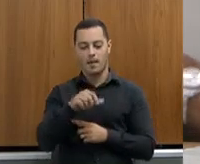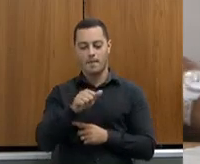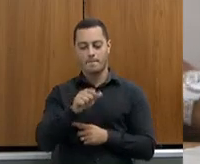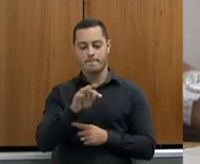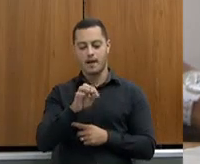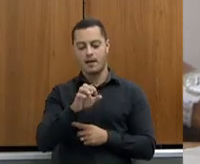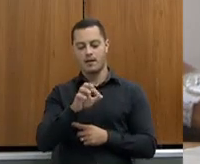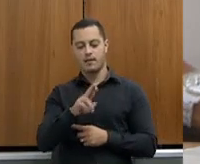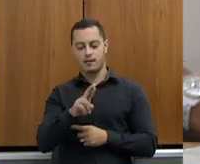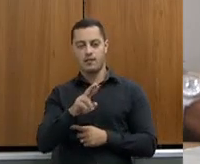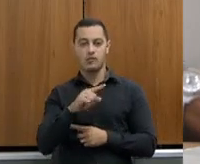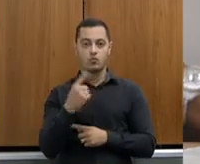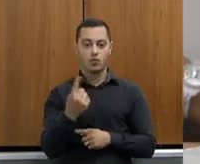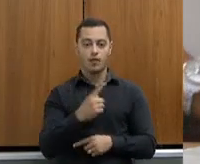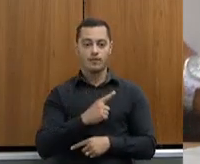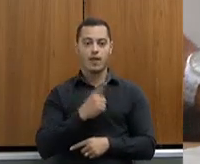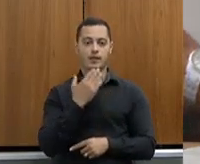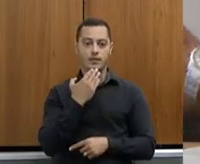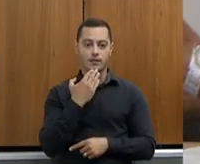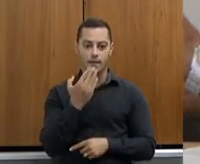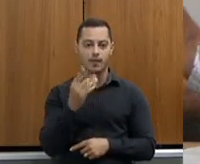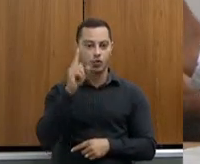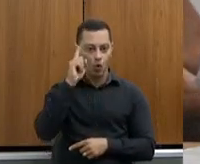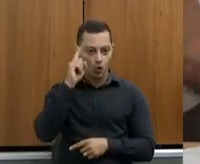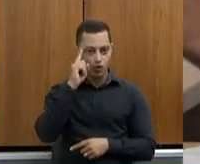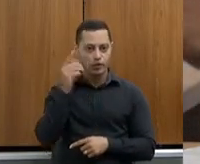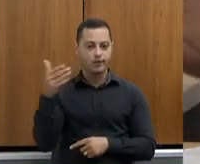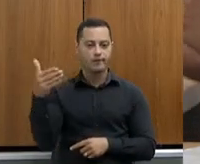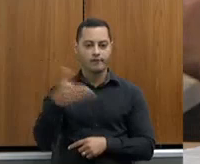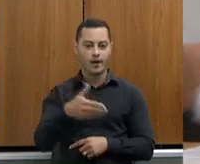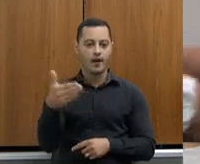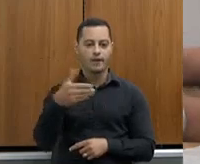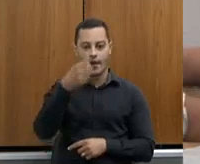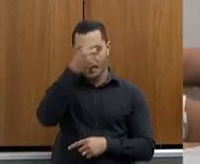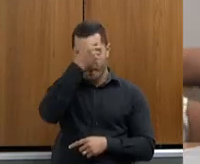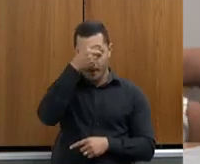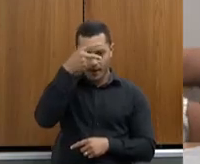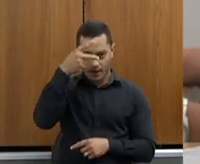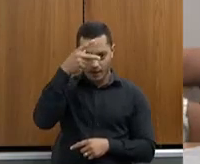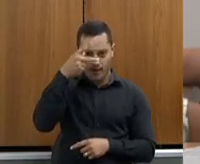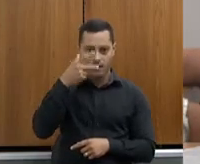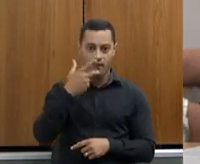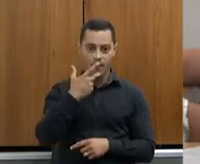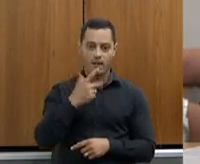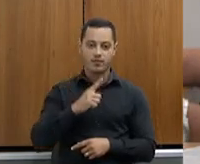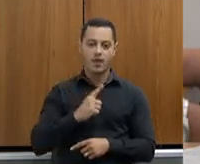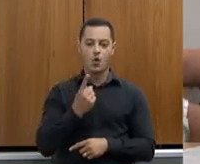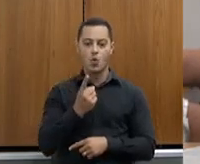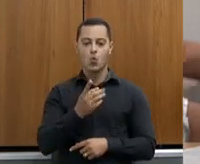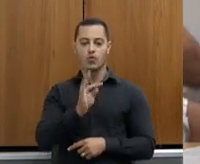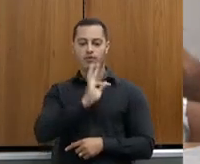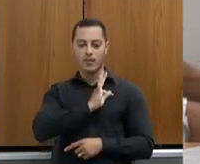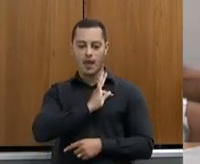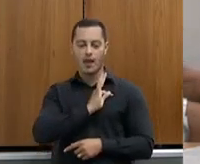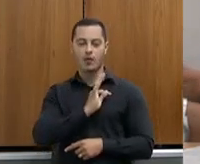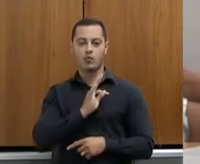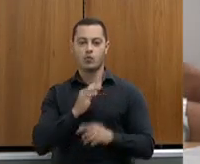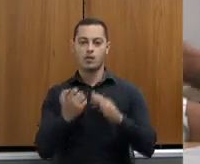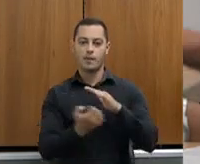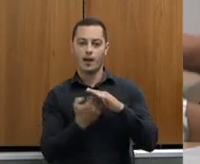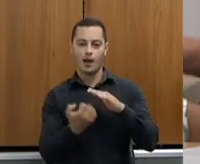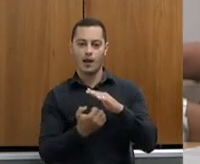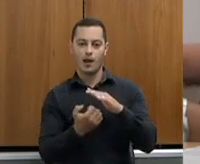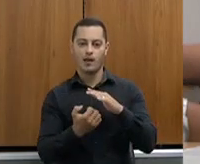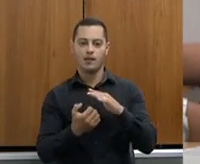demanda muito grande e todo dia chega um prefeito lá e fala assim, eu tenho um técnico da Emater, e isso é bom, porque o pessoal cobra, faz